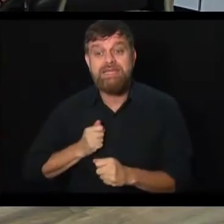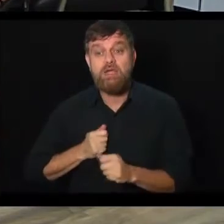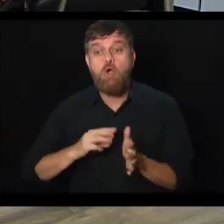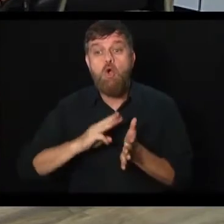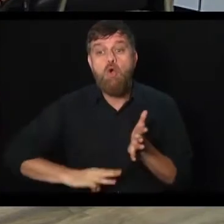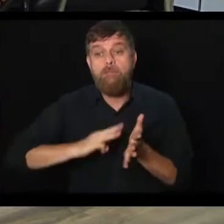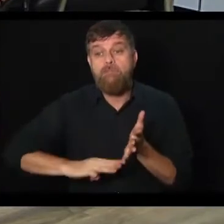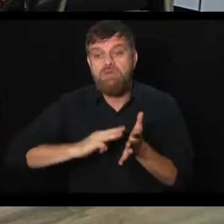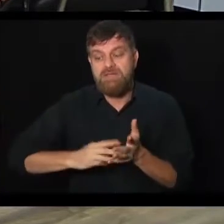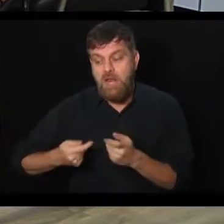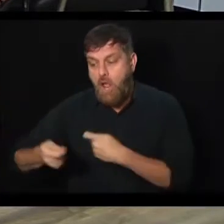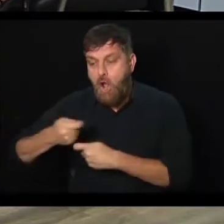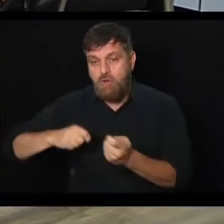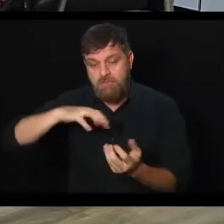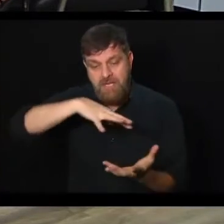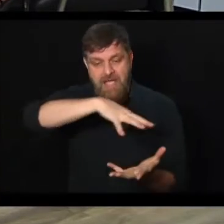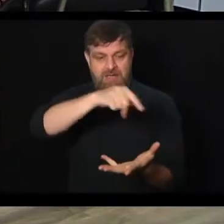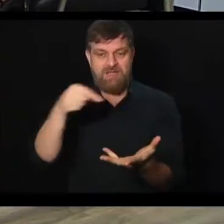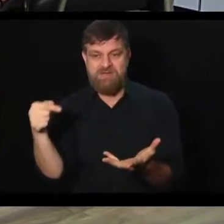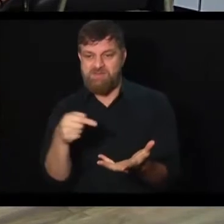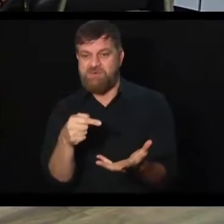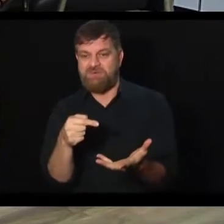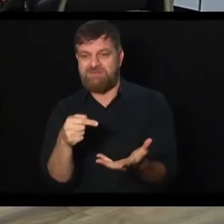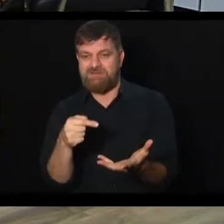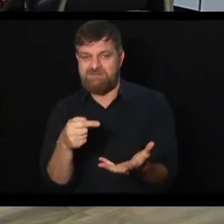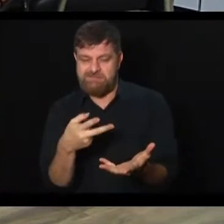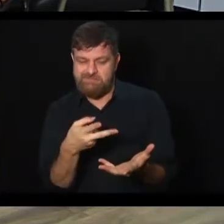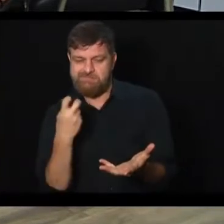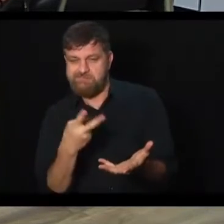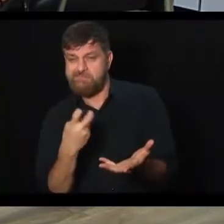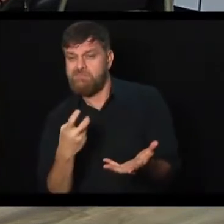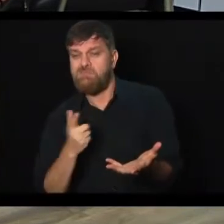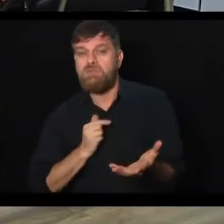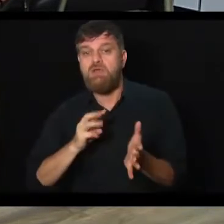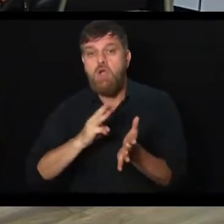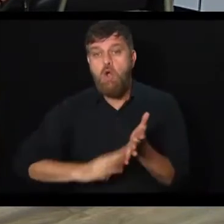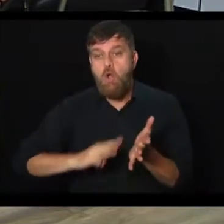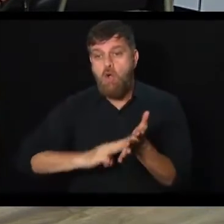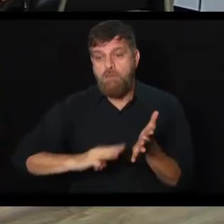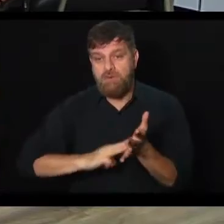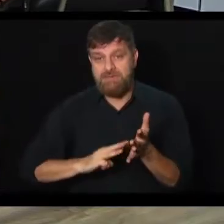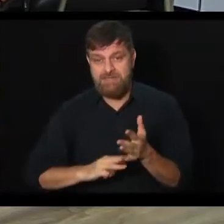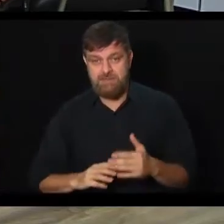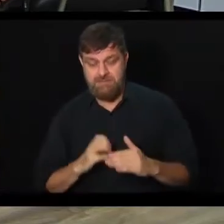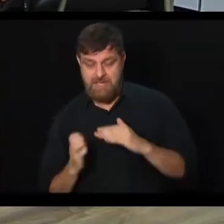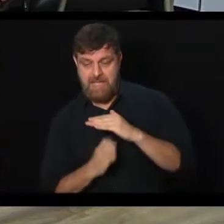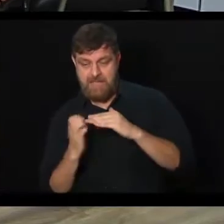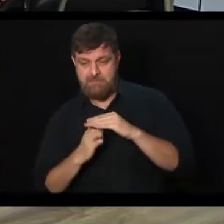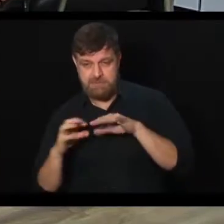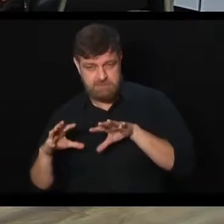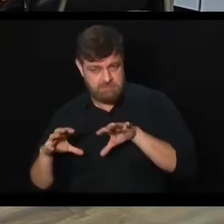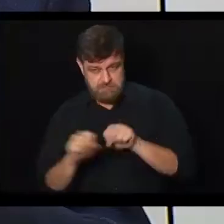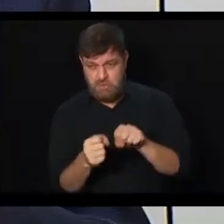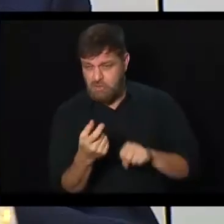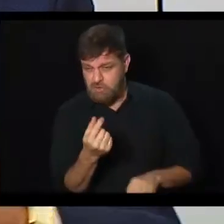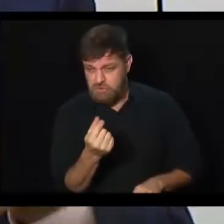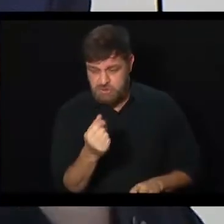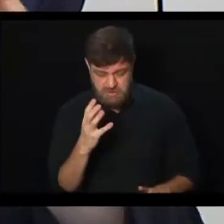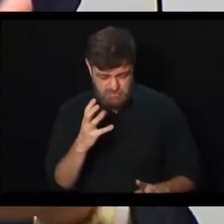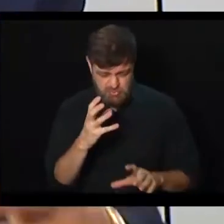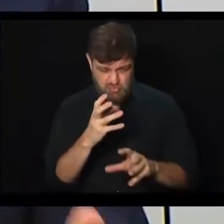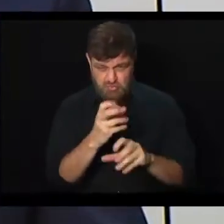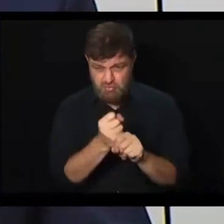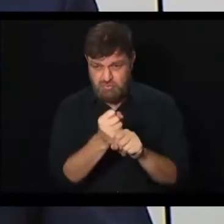gera o mundo. É só olhar para o mundo, aonde que teve um modelo estatizante, ou seja, concentrar toda a renda. Aquele que acha